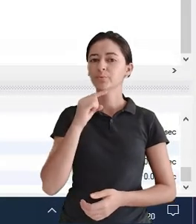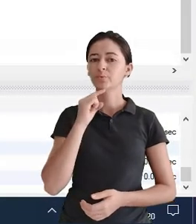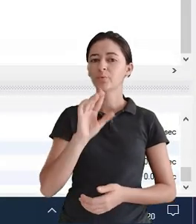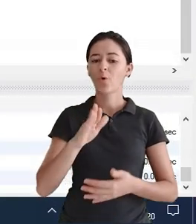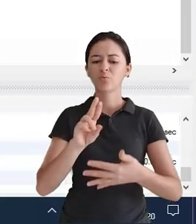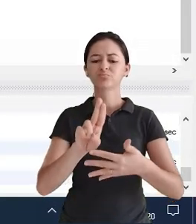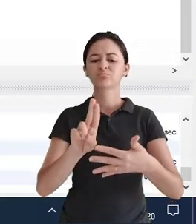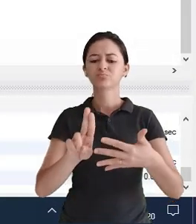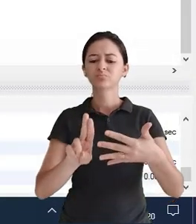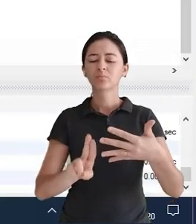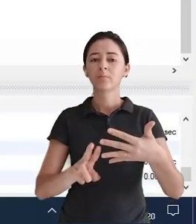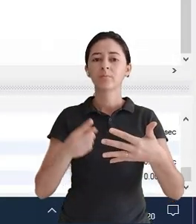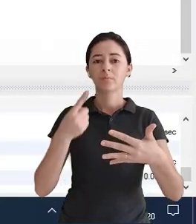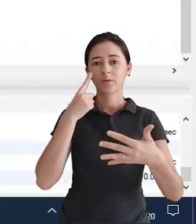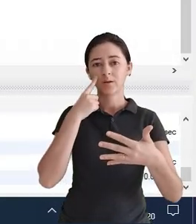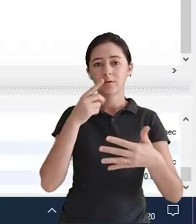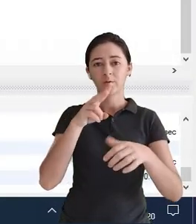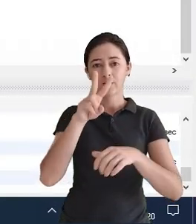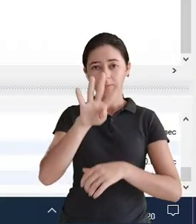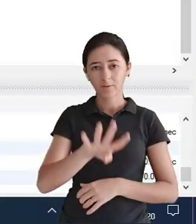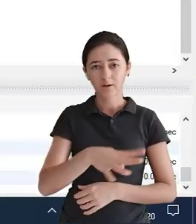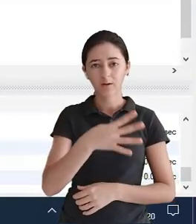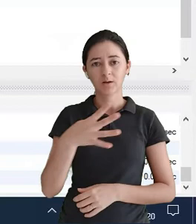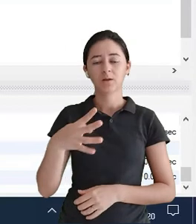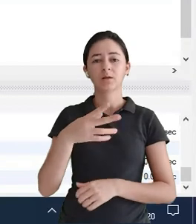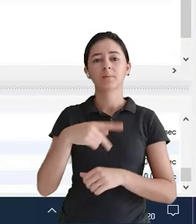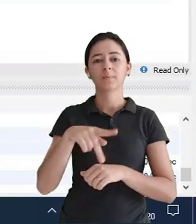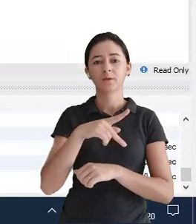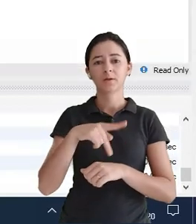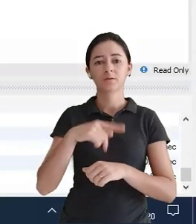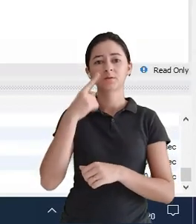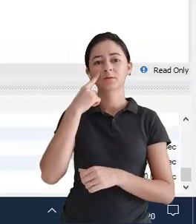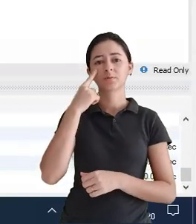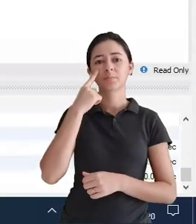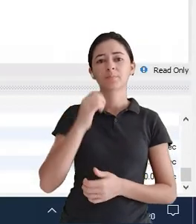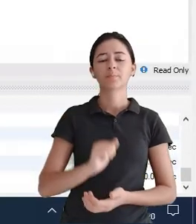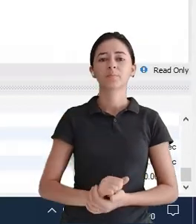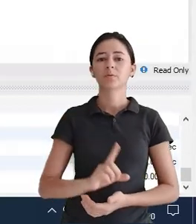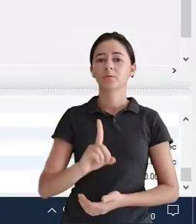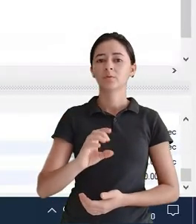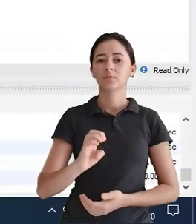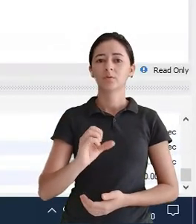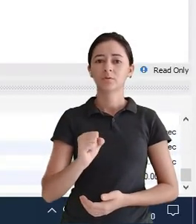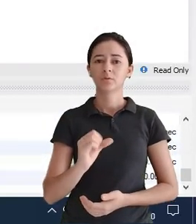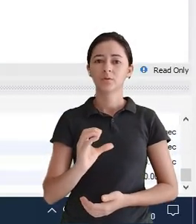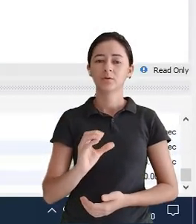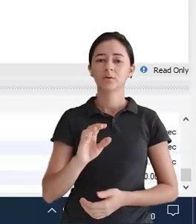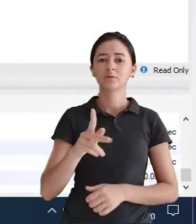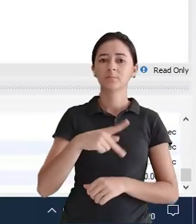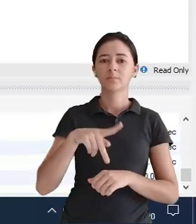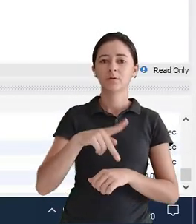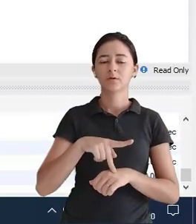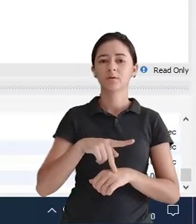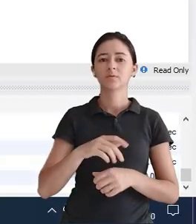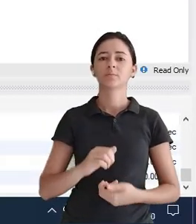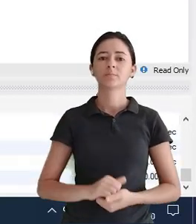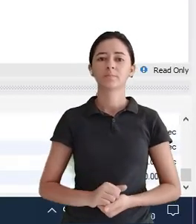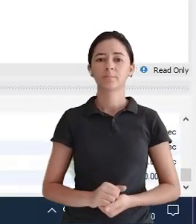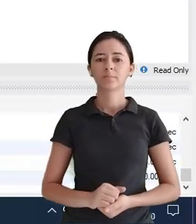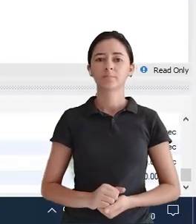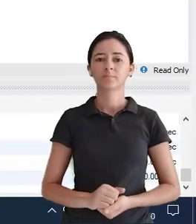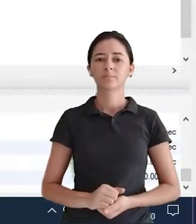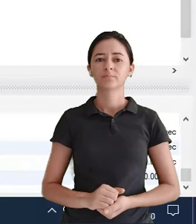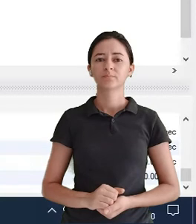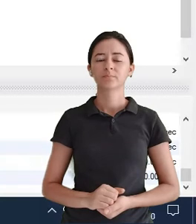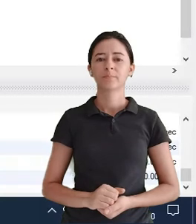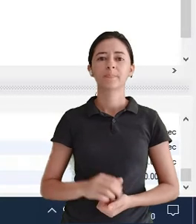do atributo Vai dar um Desc na tabela País E ver o nome do atributo Então olha só Desc País Tá aqui Continente Onde ele